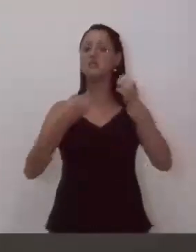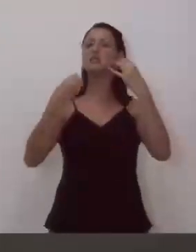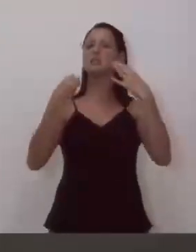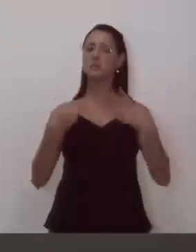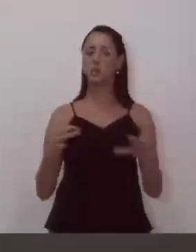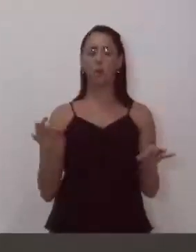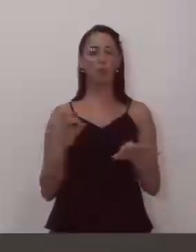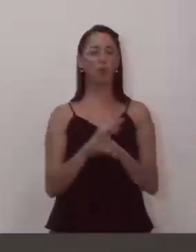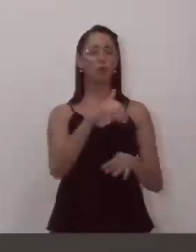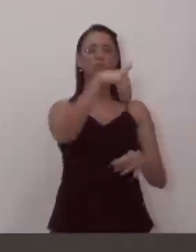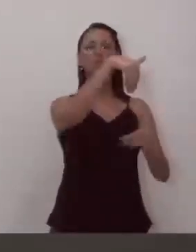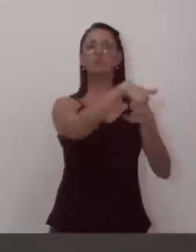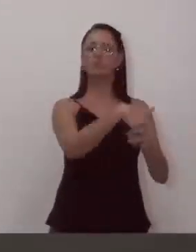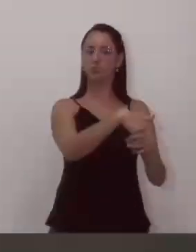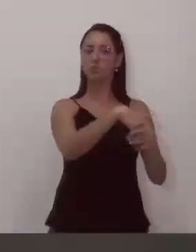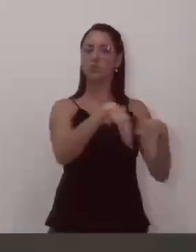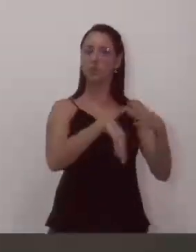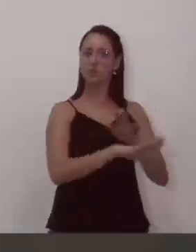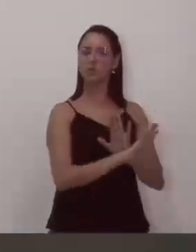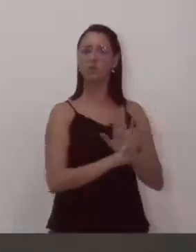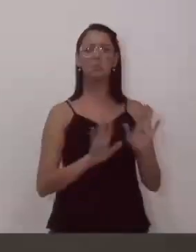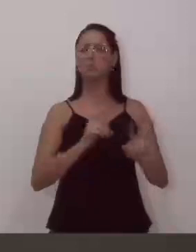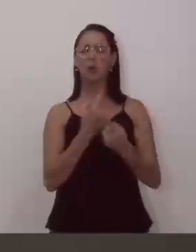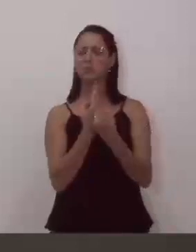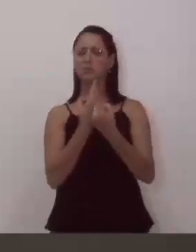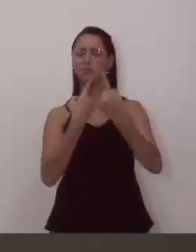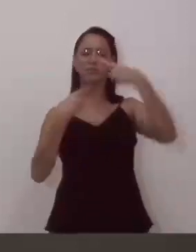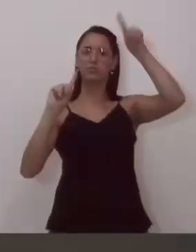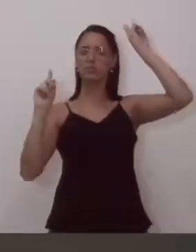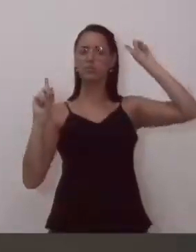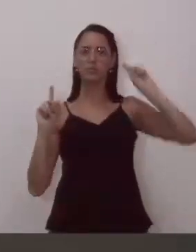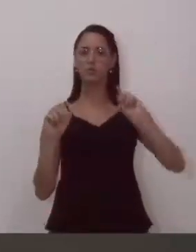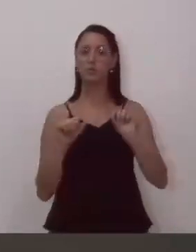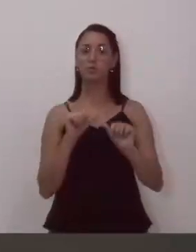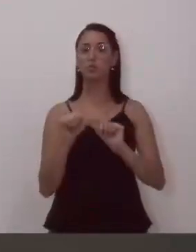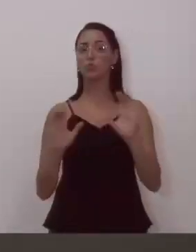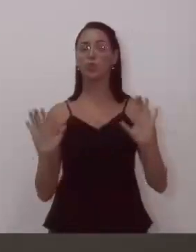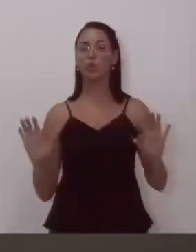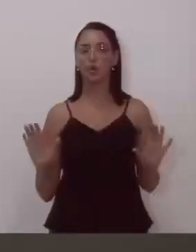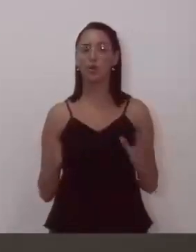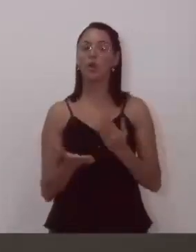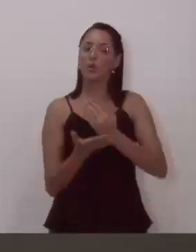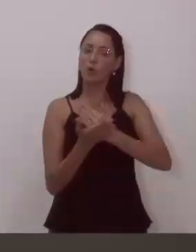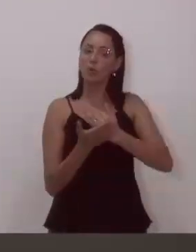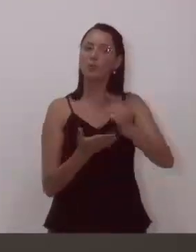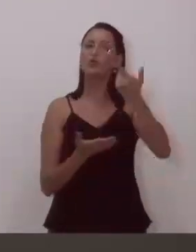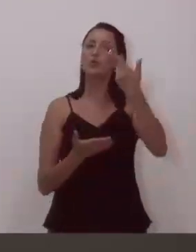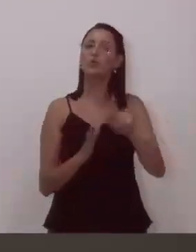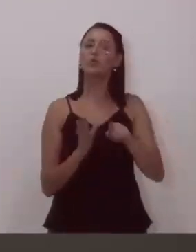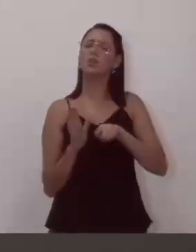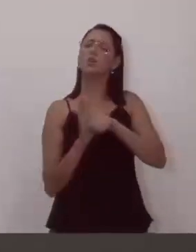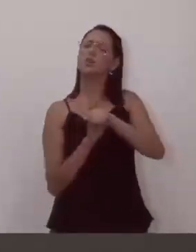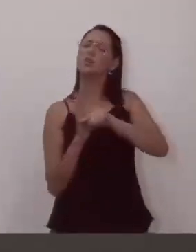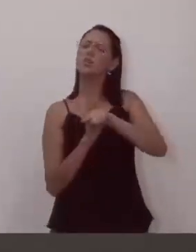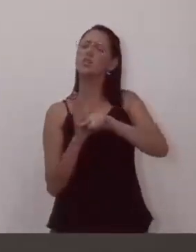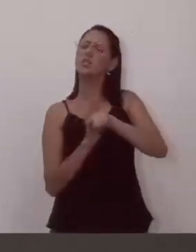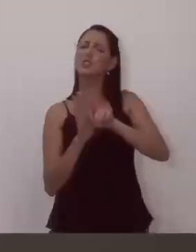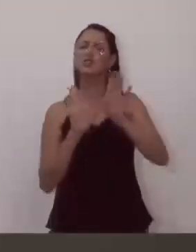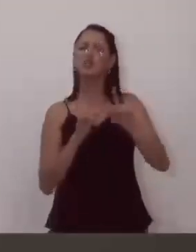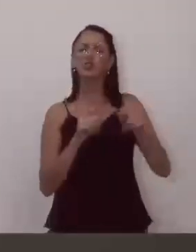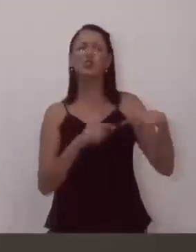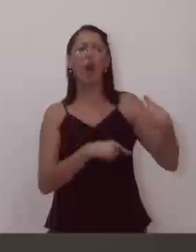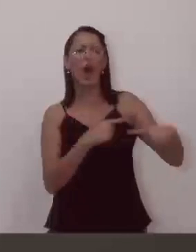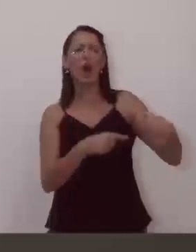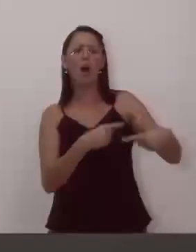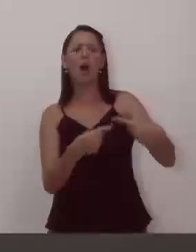arquivado, e de repente mudou tudo completamente, e se abriu uma nova investigação. Isso vem rolando há oito